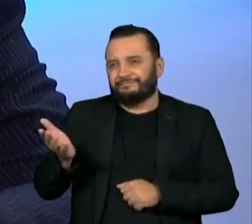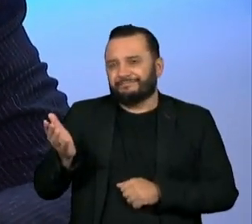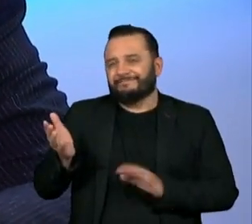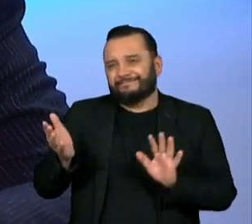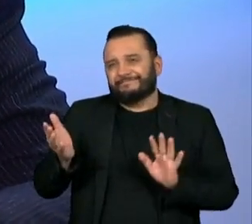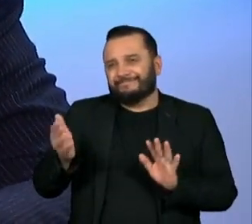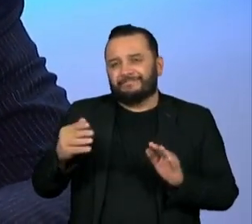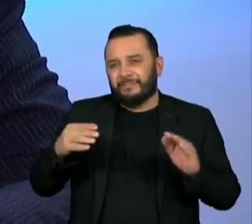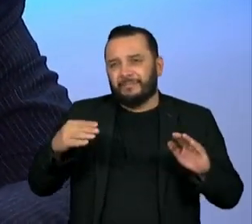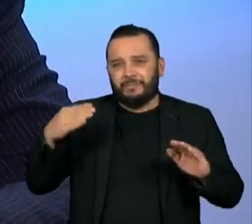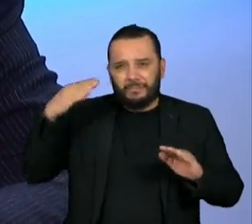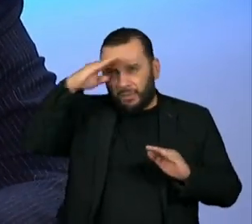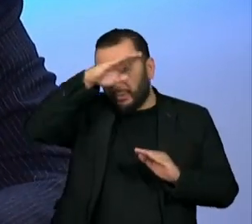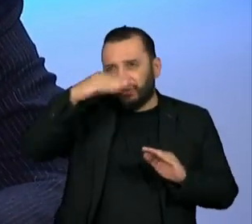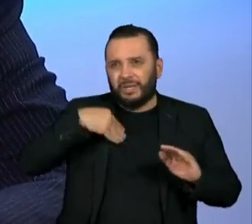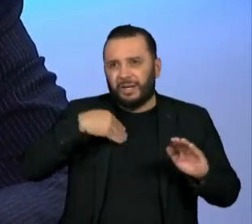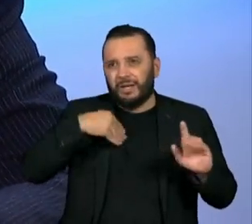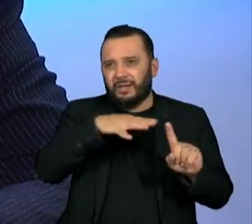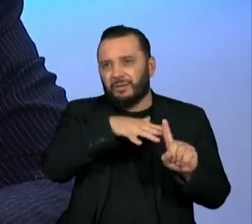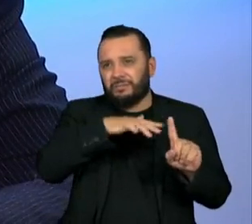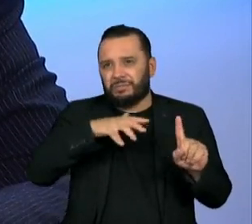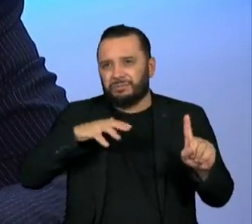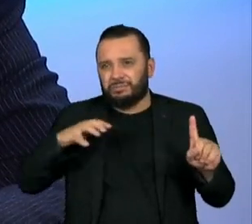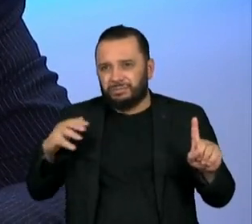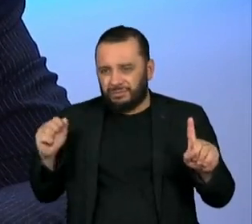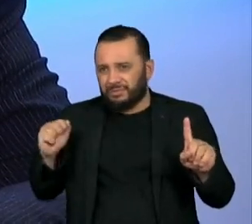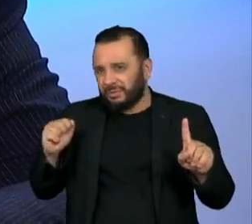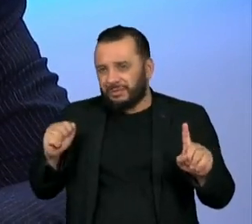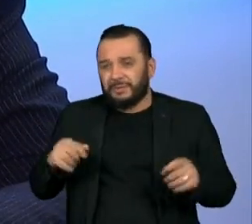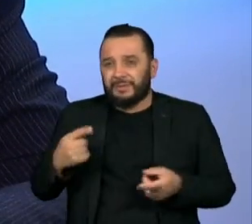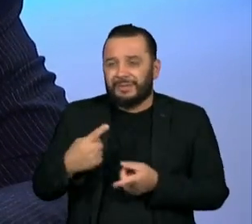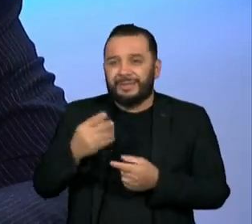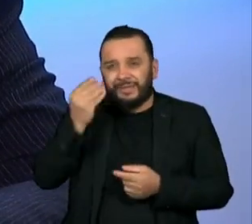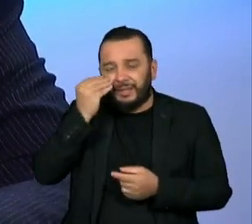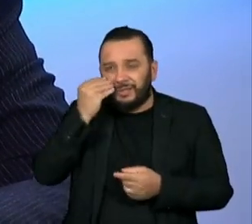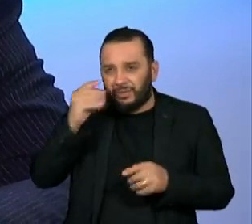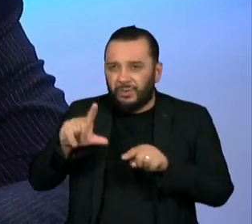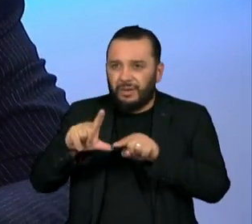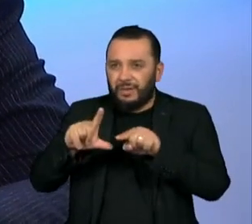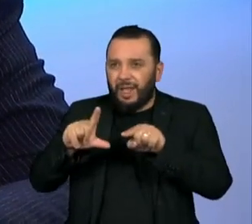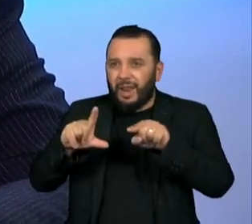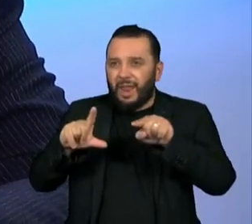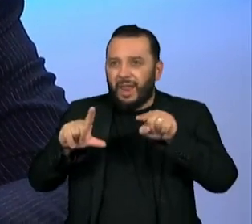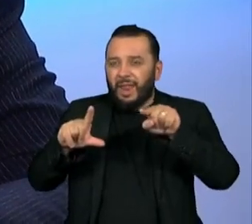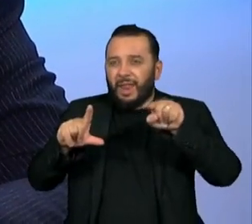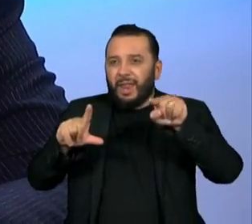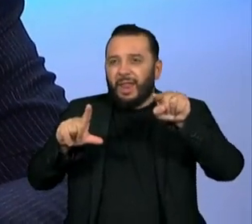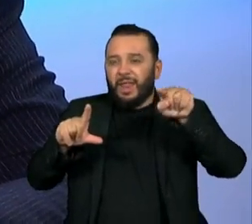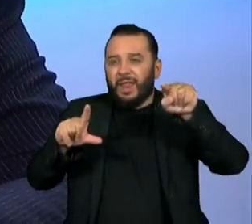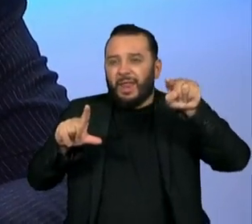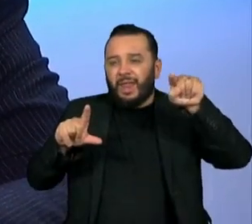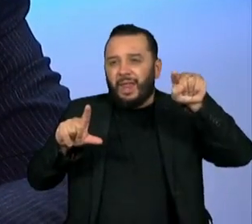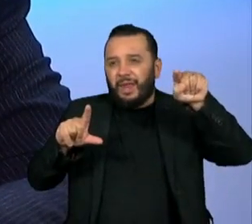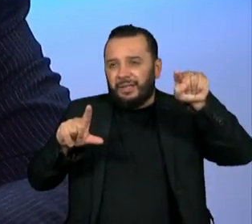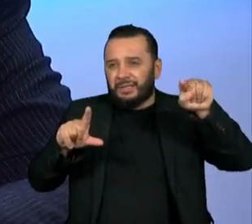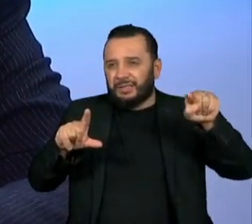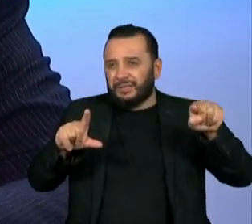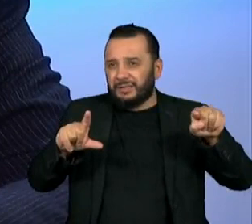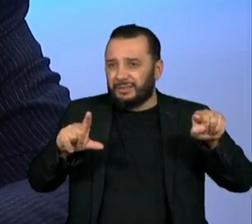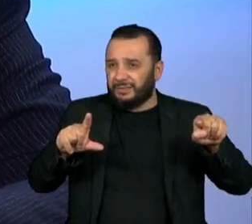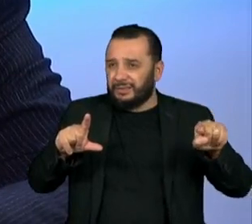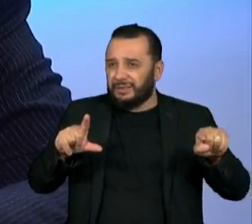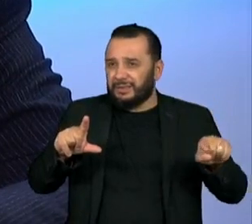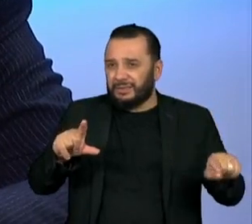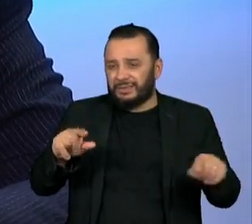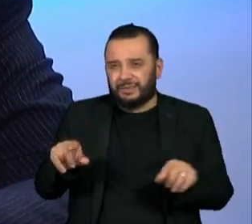medidas tomadas para reduzir a inflação e aumentar as transferências de